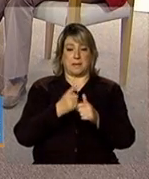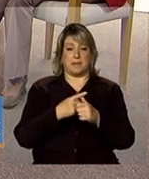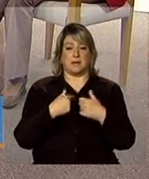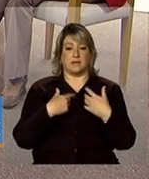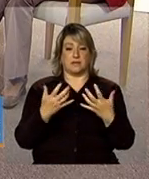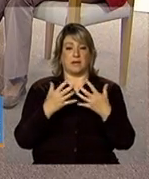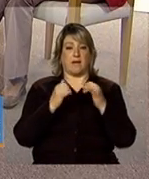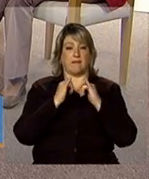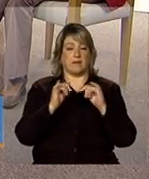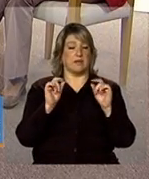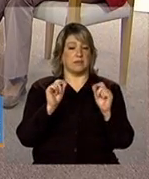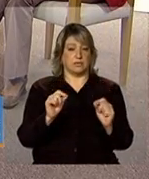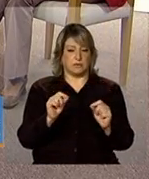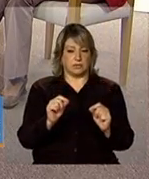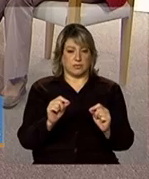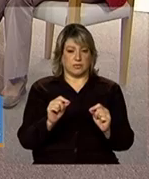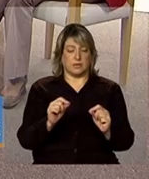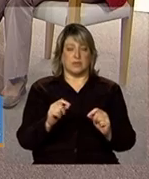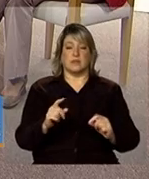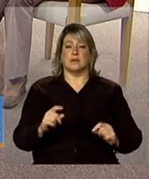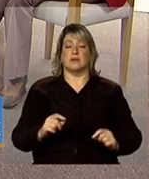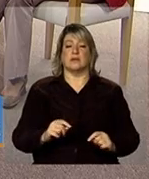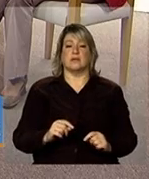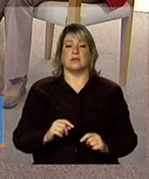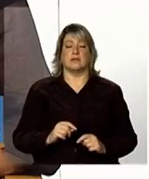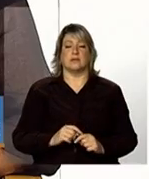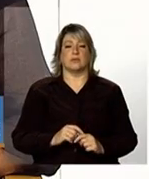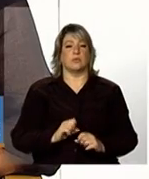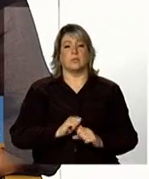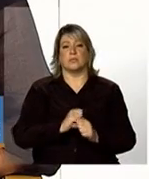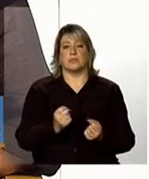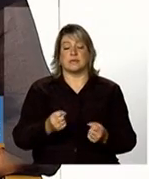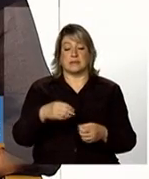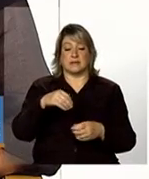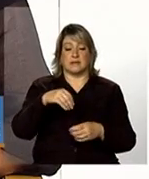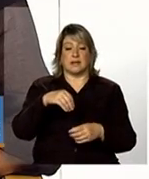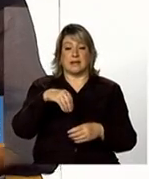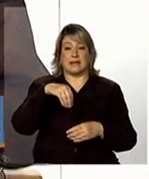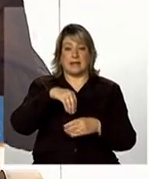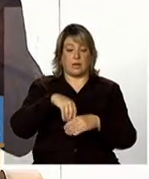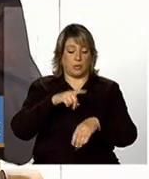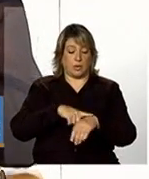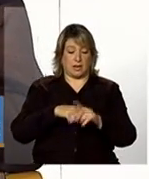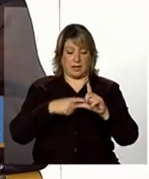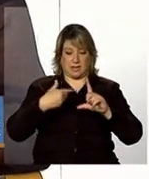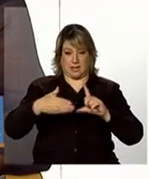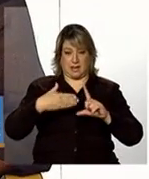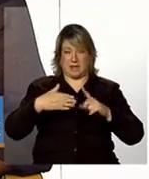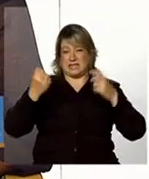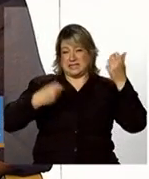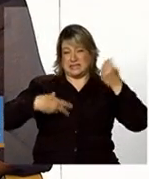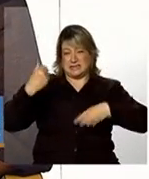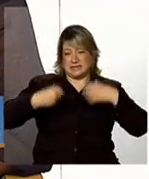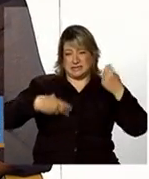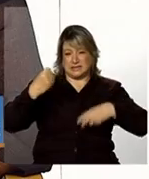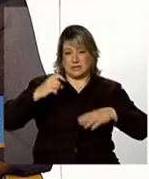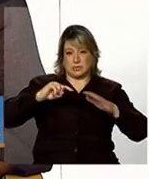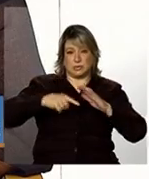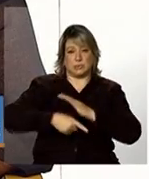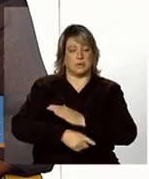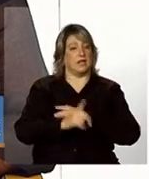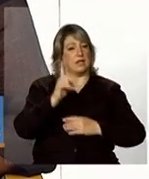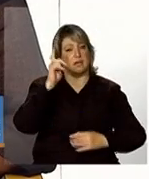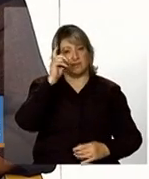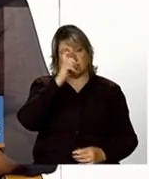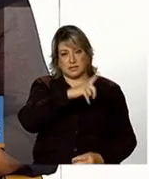salientar que não é possível que dentro do tempo da teleconferência da gente entrar em todos os pormenores